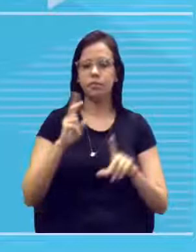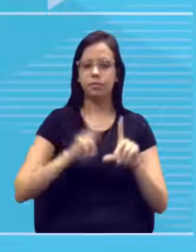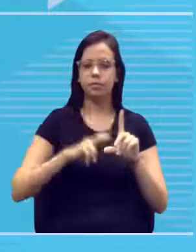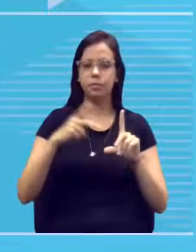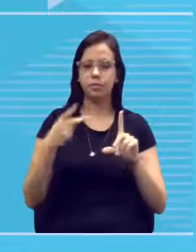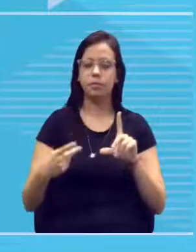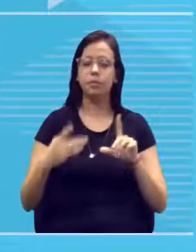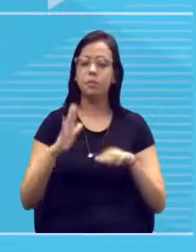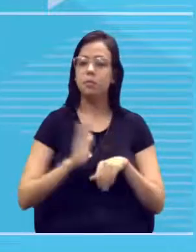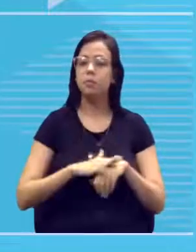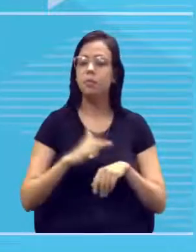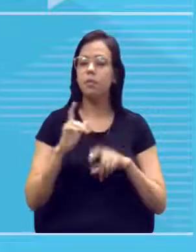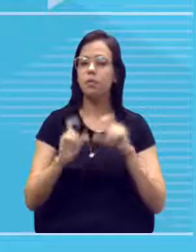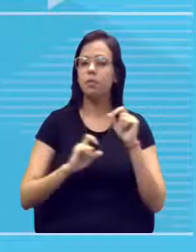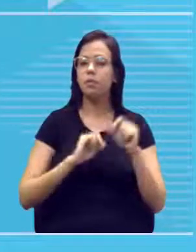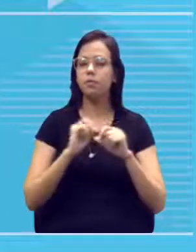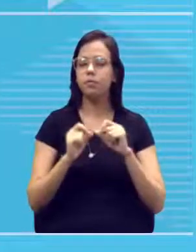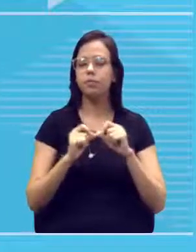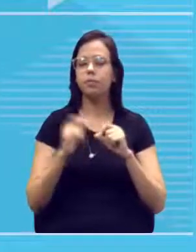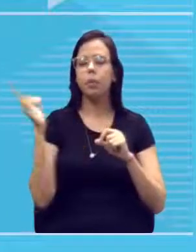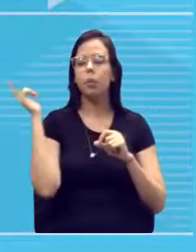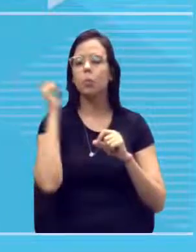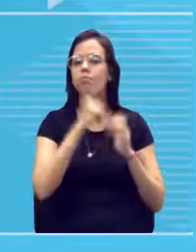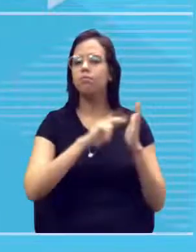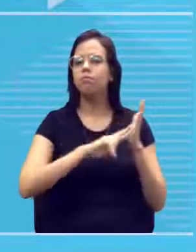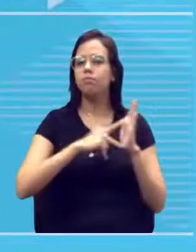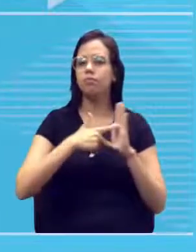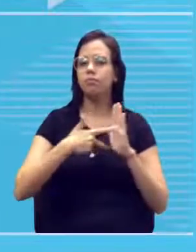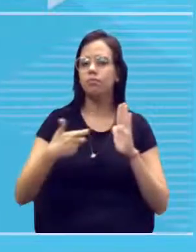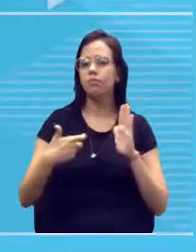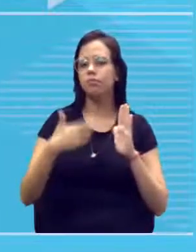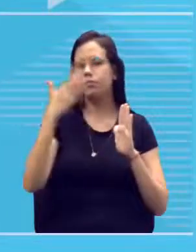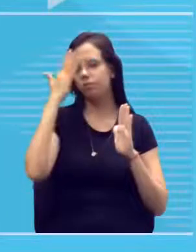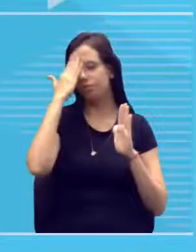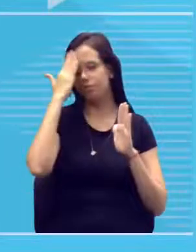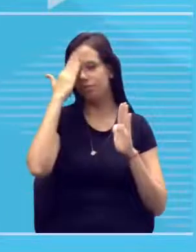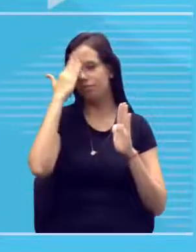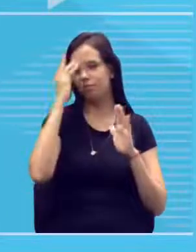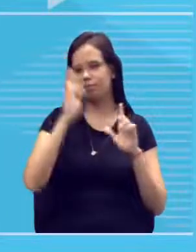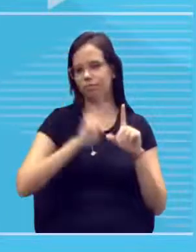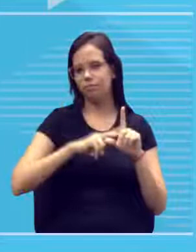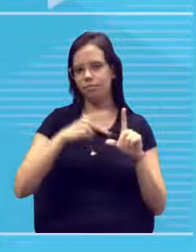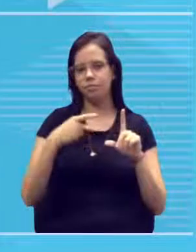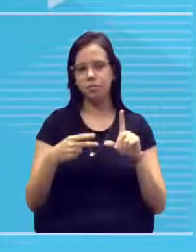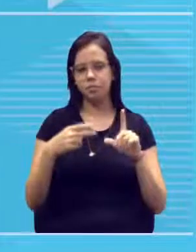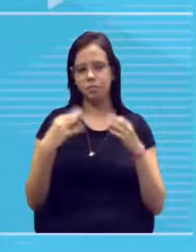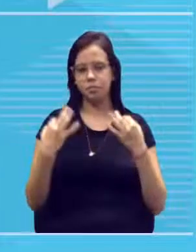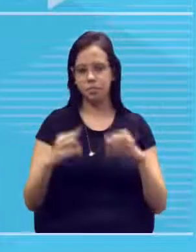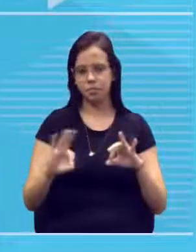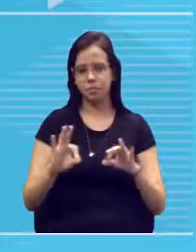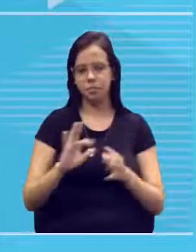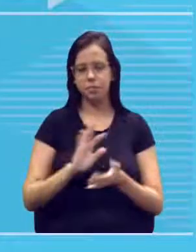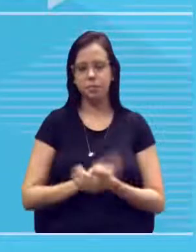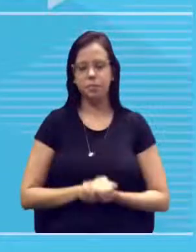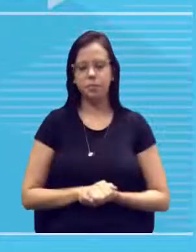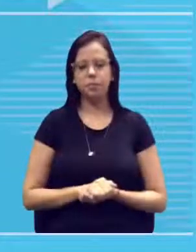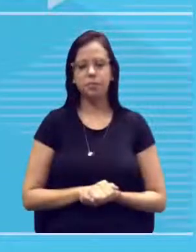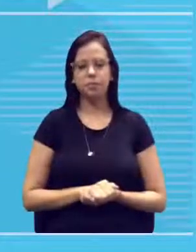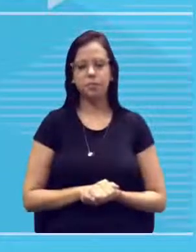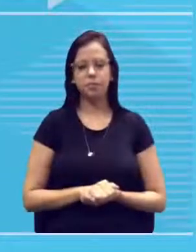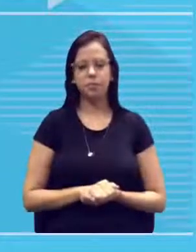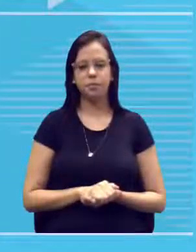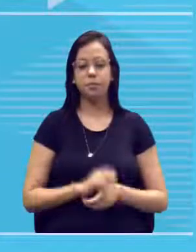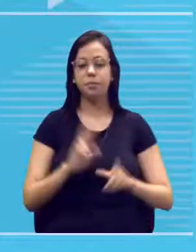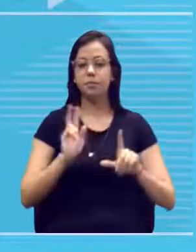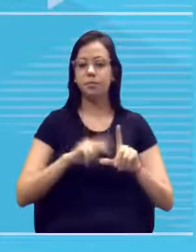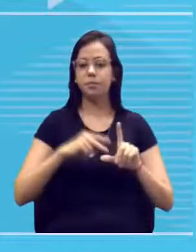mais do isso, interpretar esse heredograma, tá? Então, o grande foco é esse. E esse heredograma, como